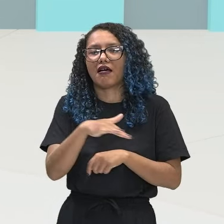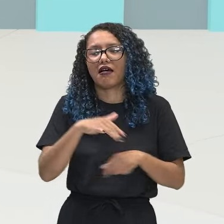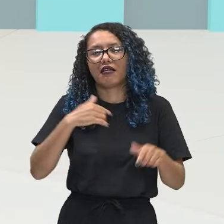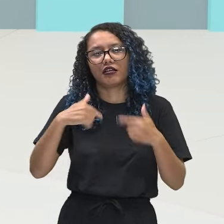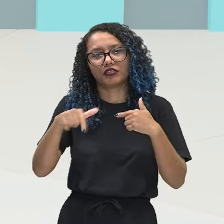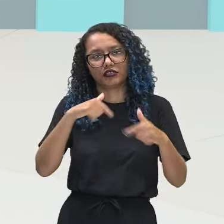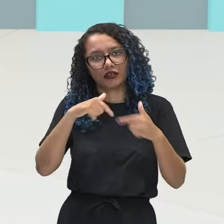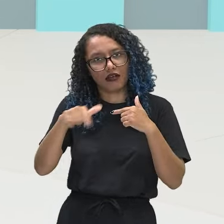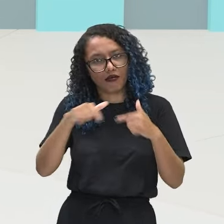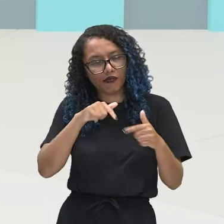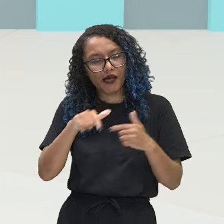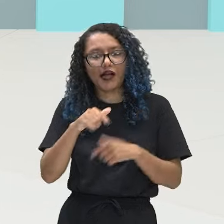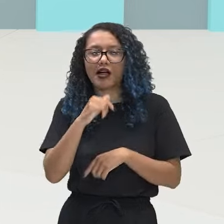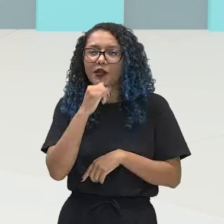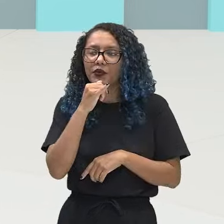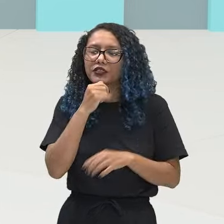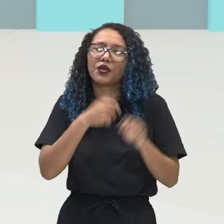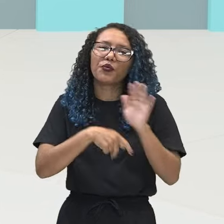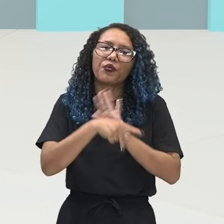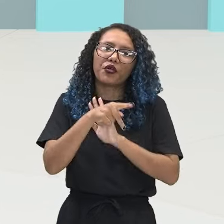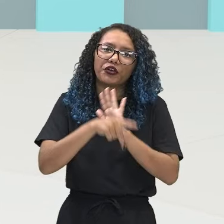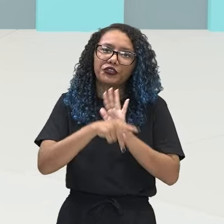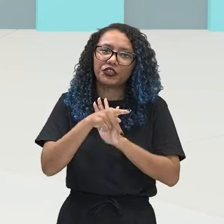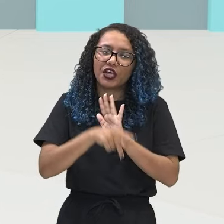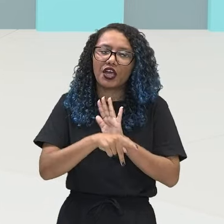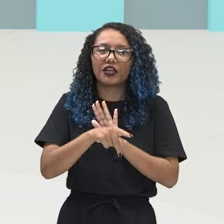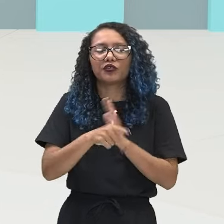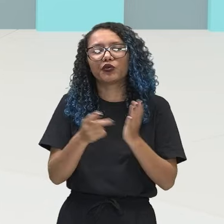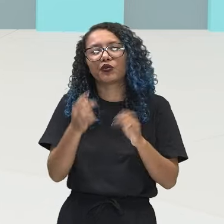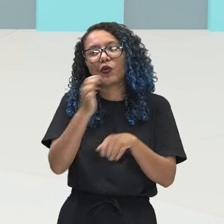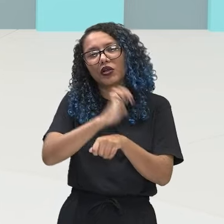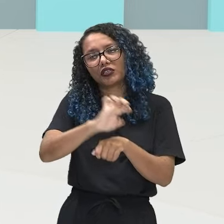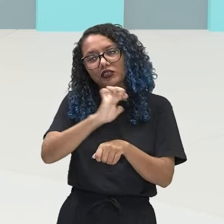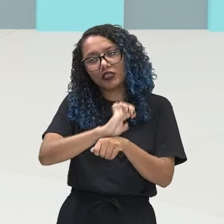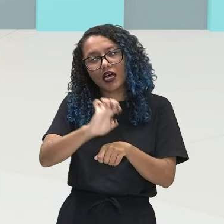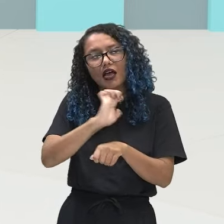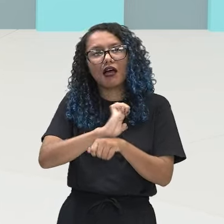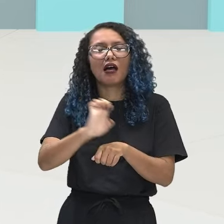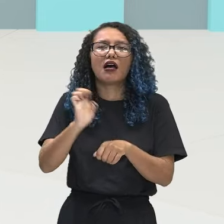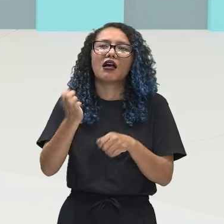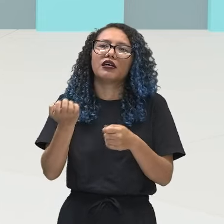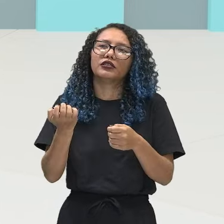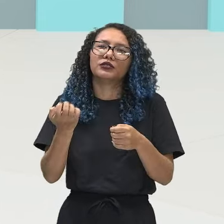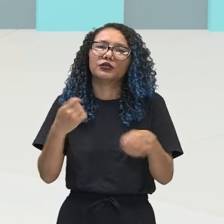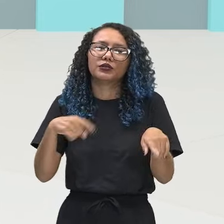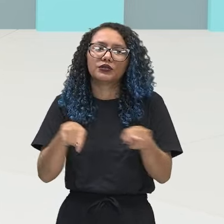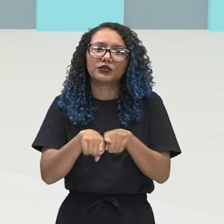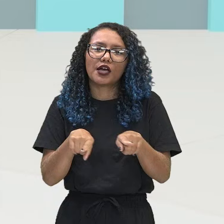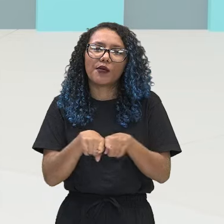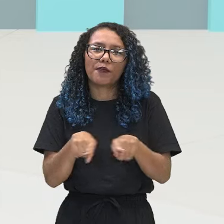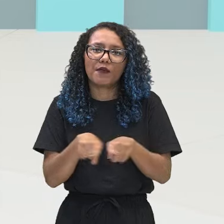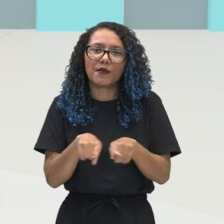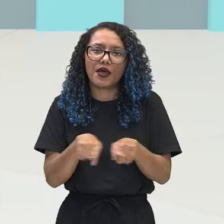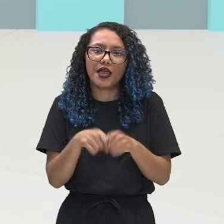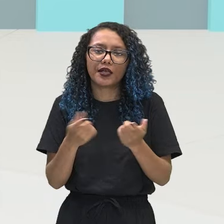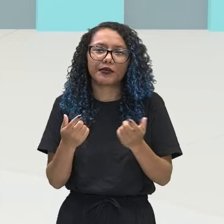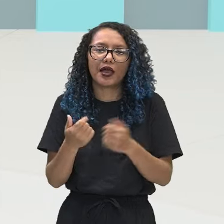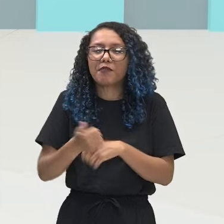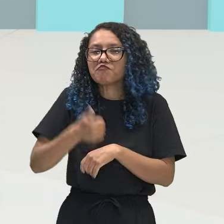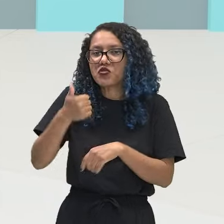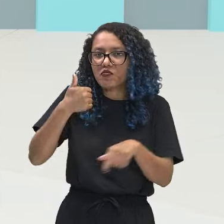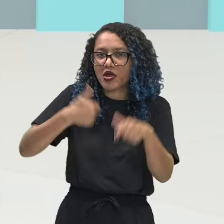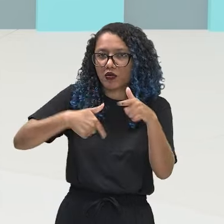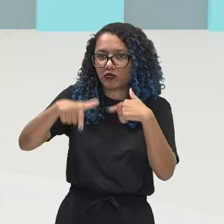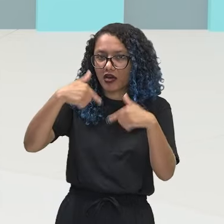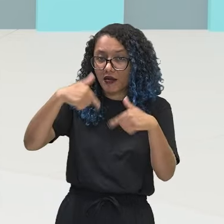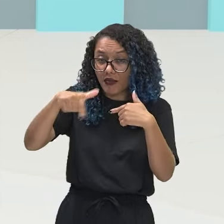de programas, de estágios, de primeiro emprego, né?